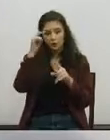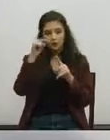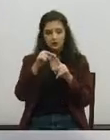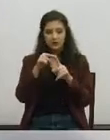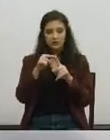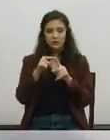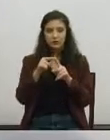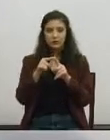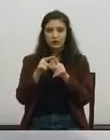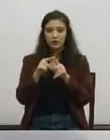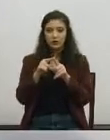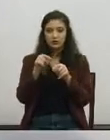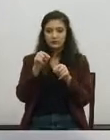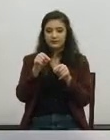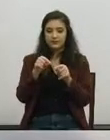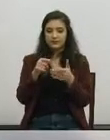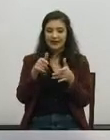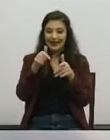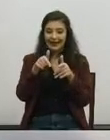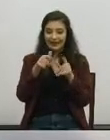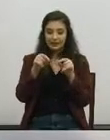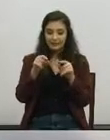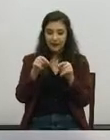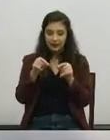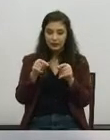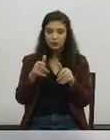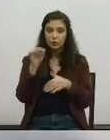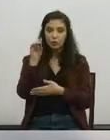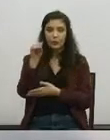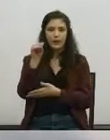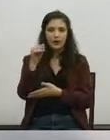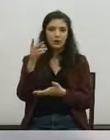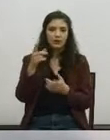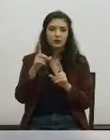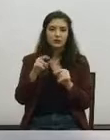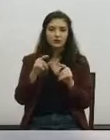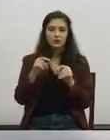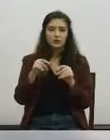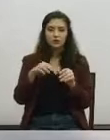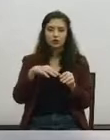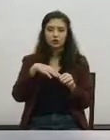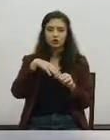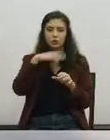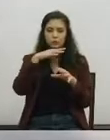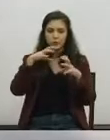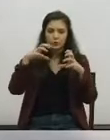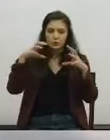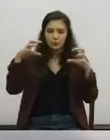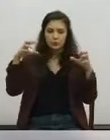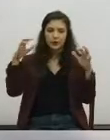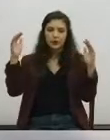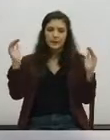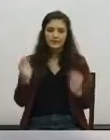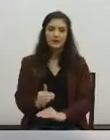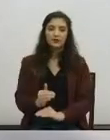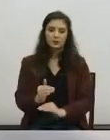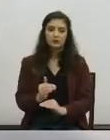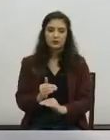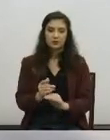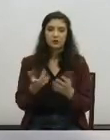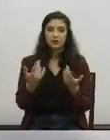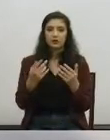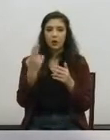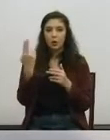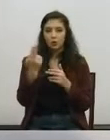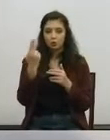do milénio também ali. É preciso cumprir com os nossos objetivos de descarbonização e com aqueles que são da União